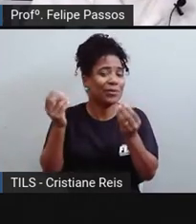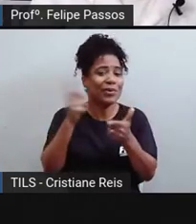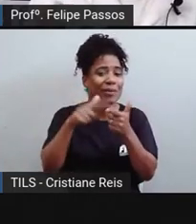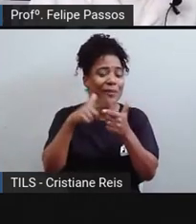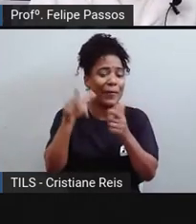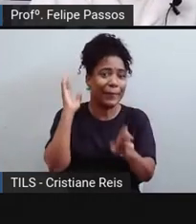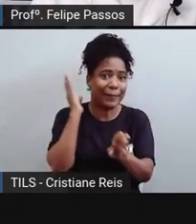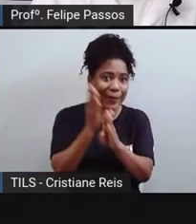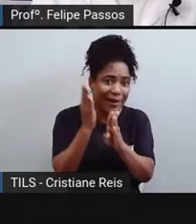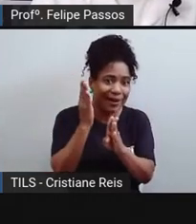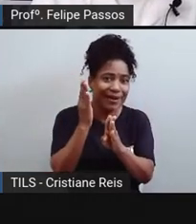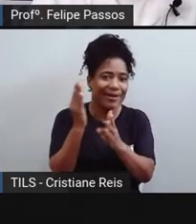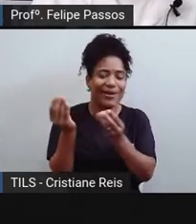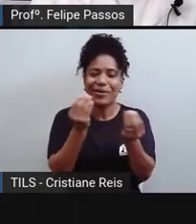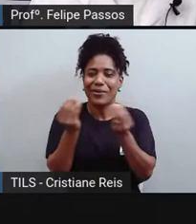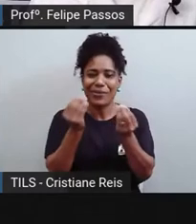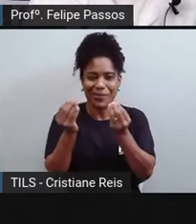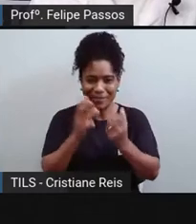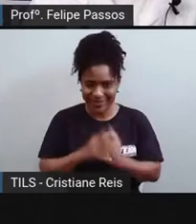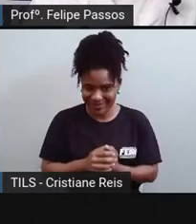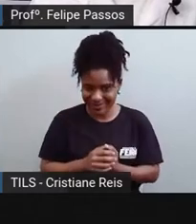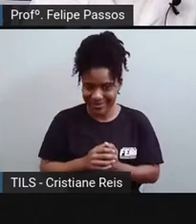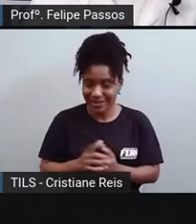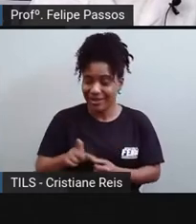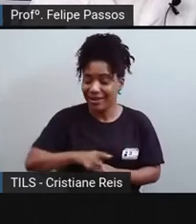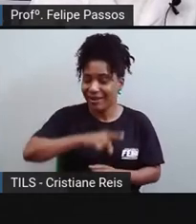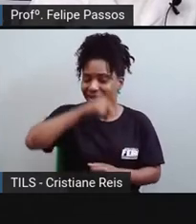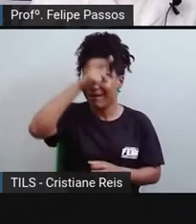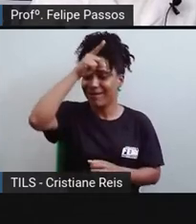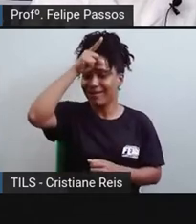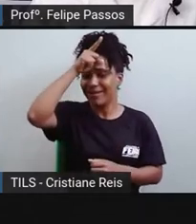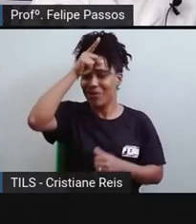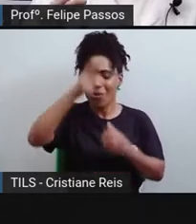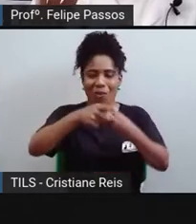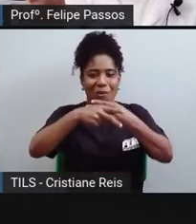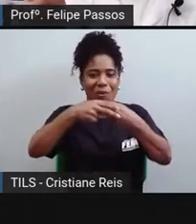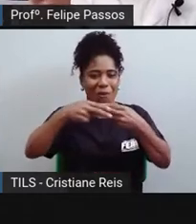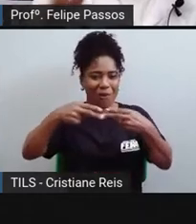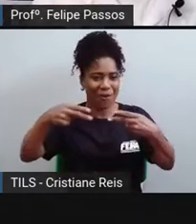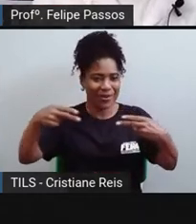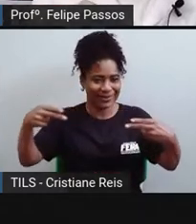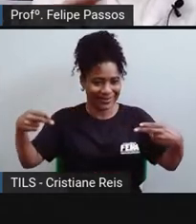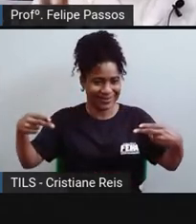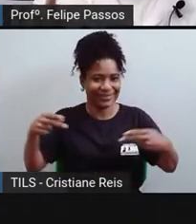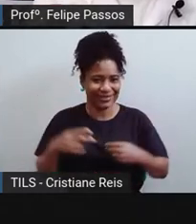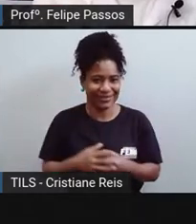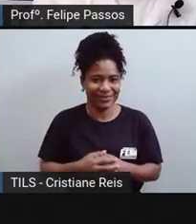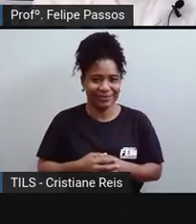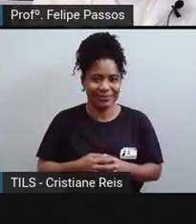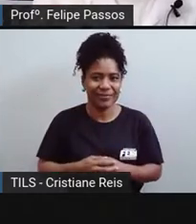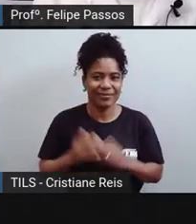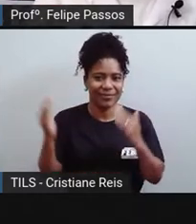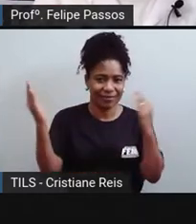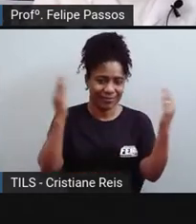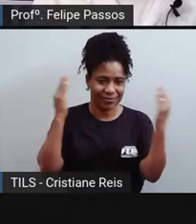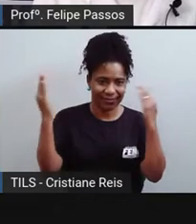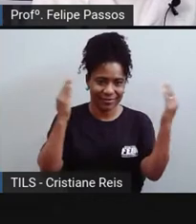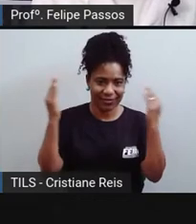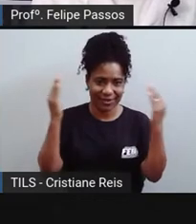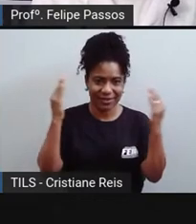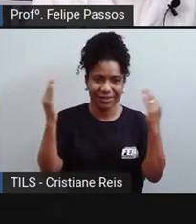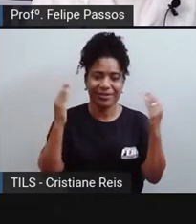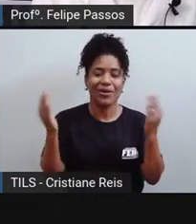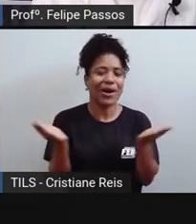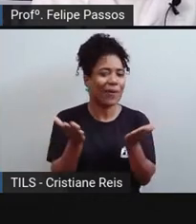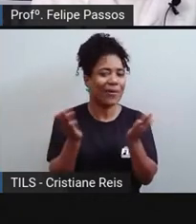ele usa ferramentas. Ferramentas são... A gente poderia fazer uma comparação com os aplicativos